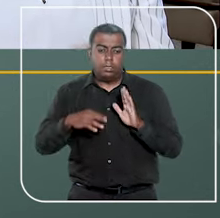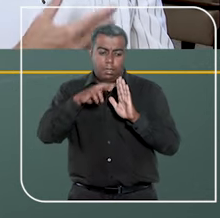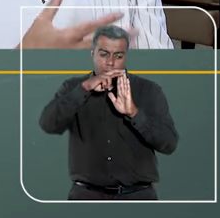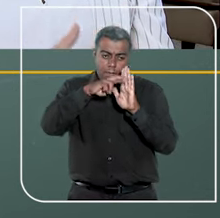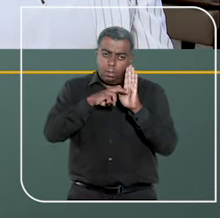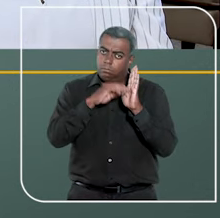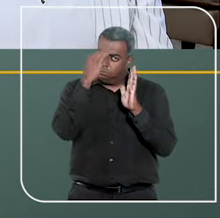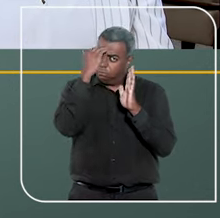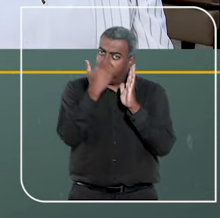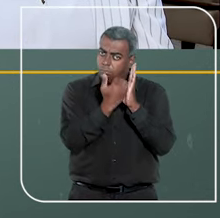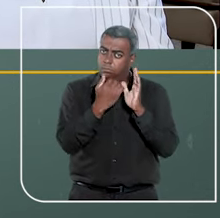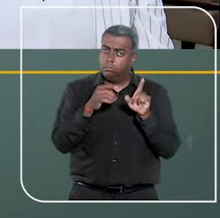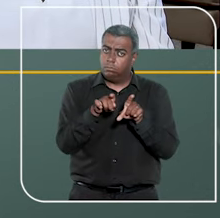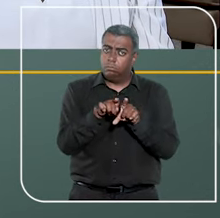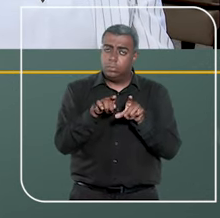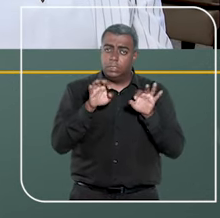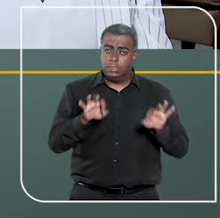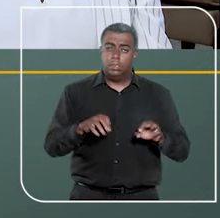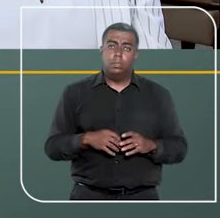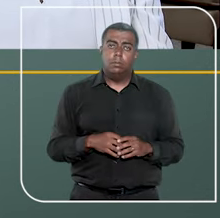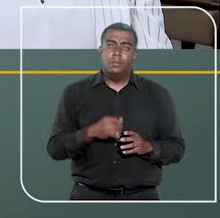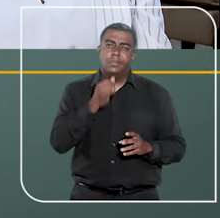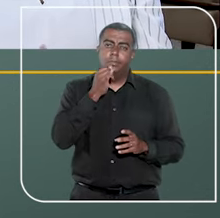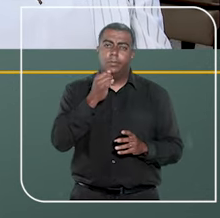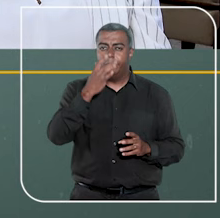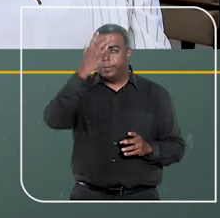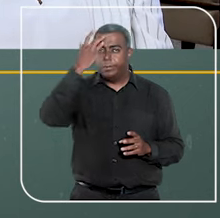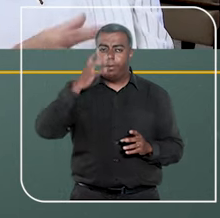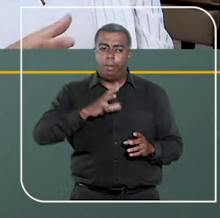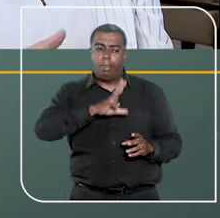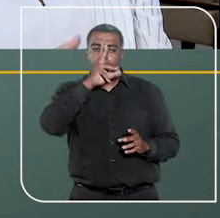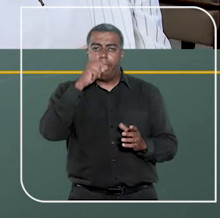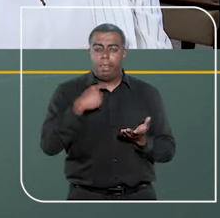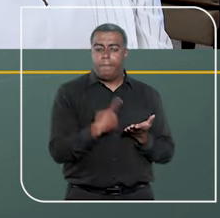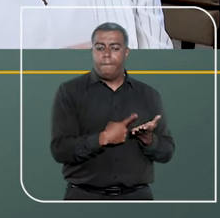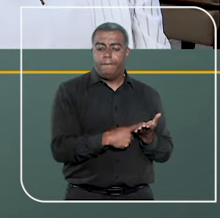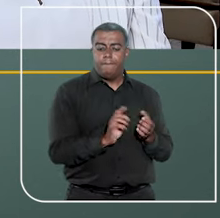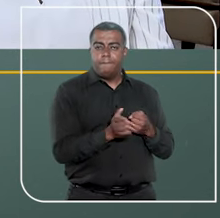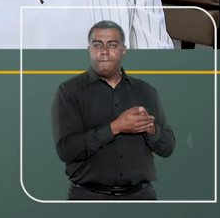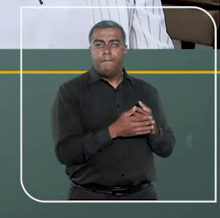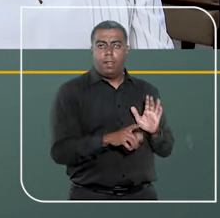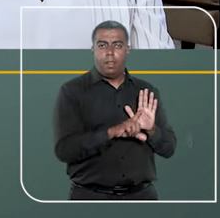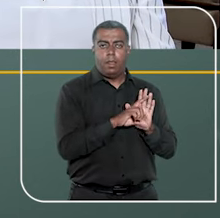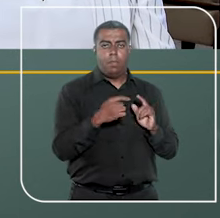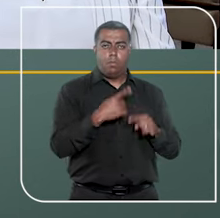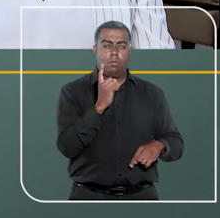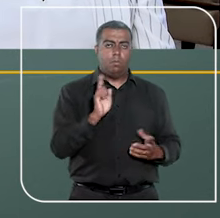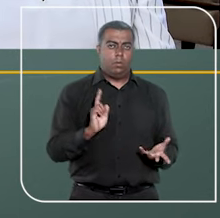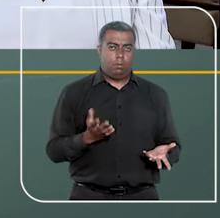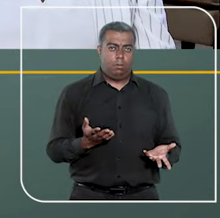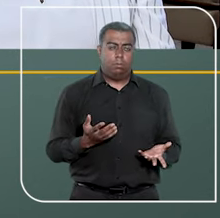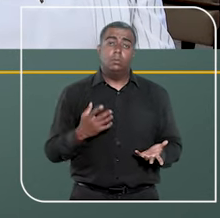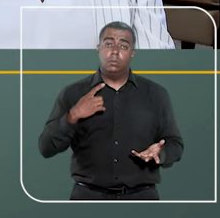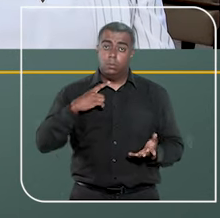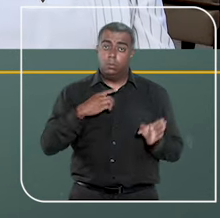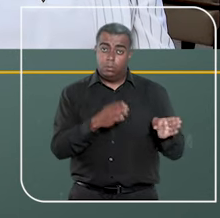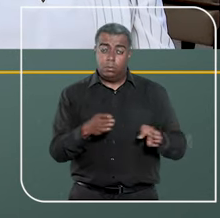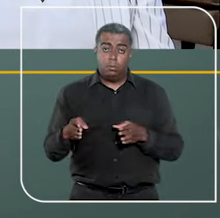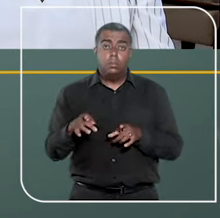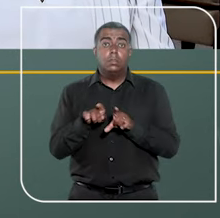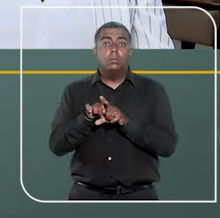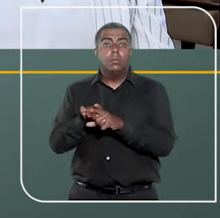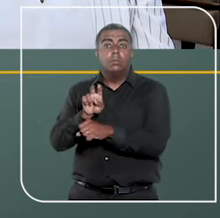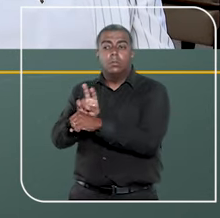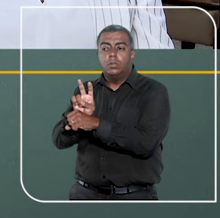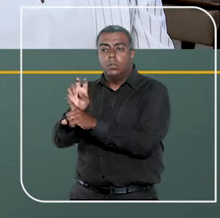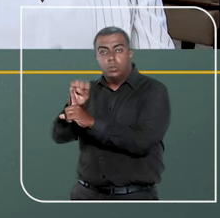que as regras sejam cumpridas, para que não haja, por exemplo, algum tipo de acerto que não está previsto em lei. Nós atuamos também na